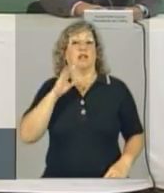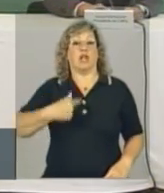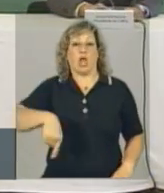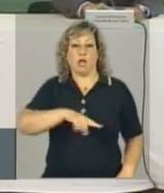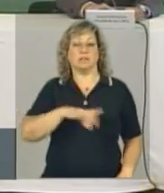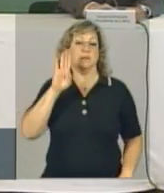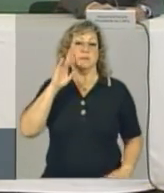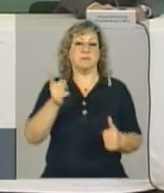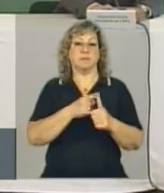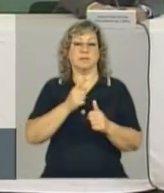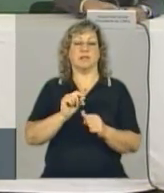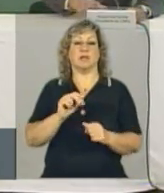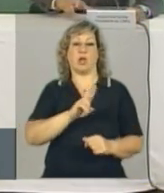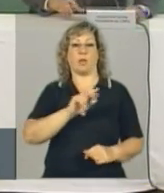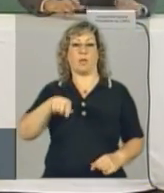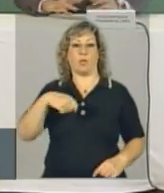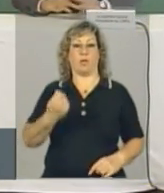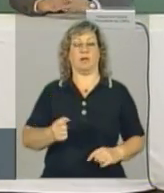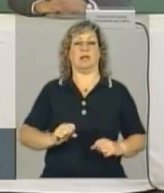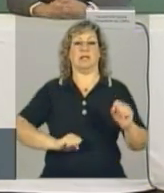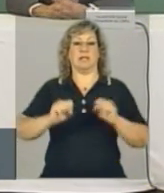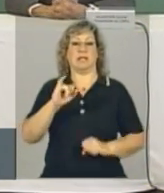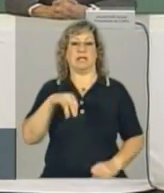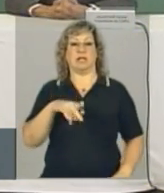chamada indústria criativa.